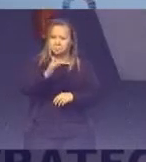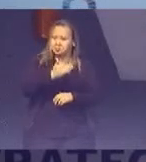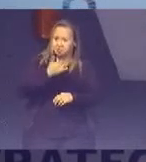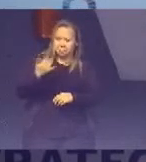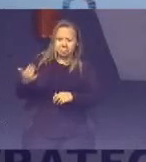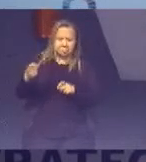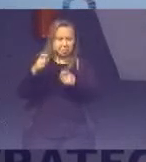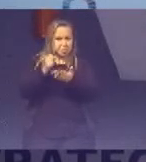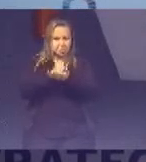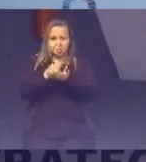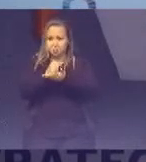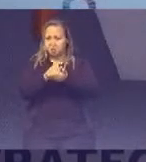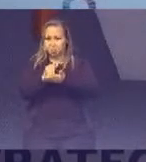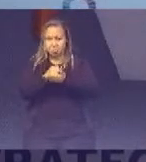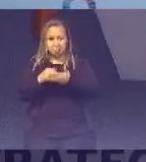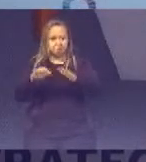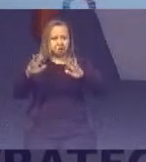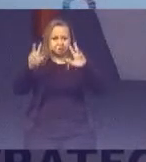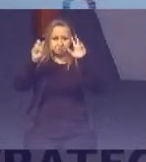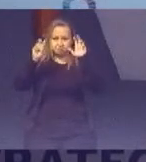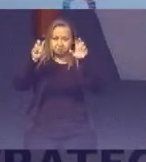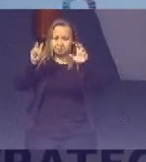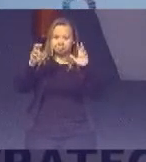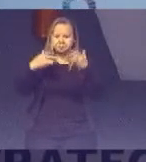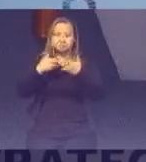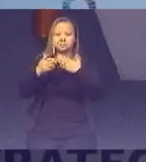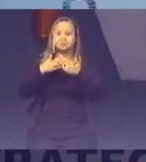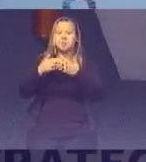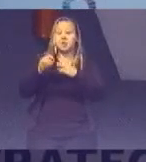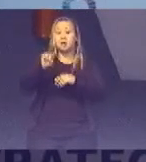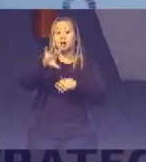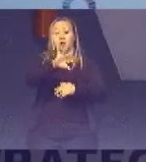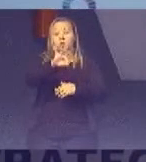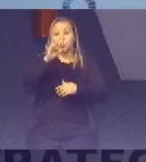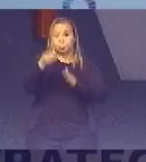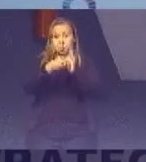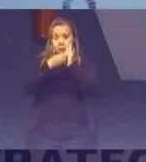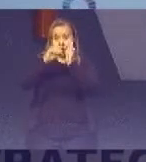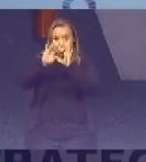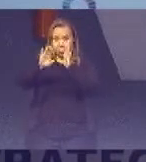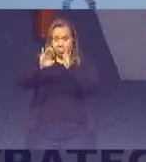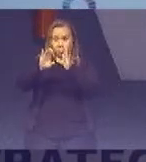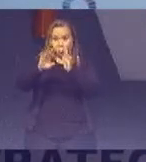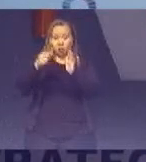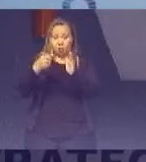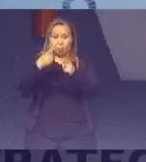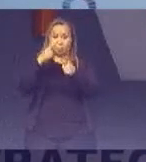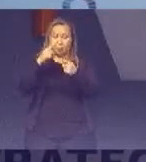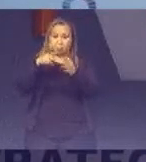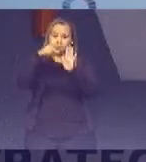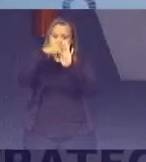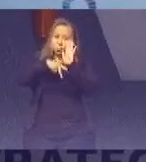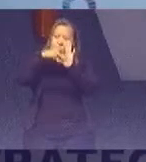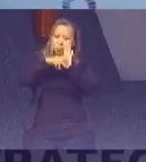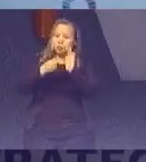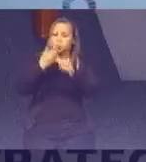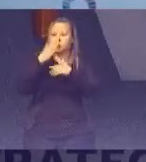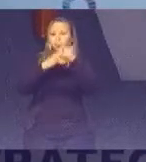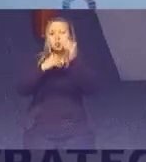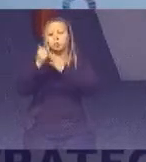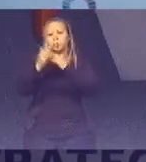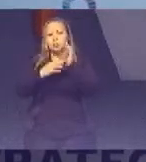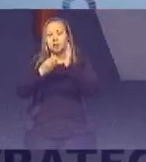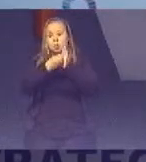qualquer uma Dessas áreas Você escolhe Um indicador Para fazer Um projeto De boas práticas E um